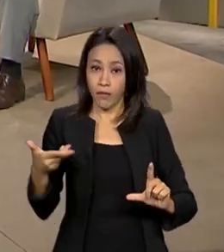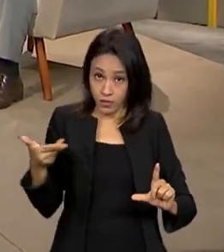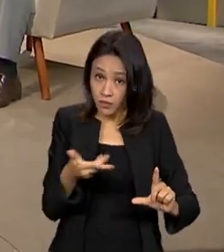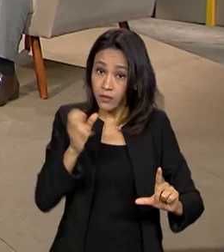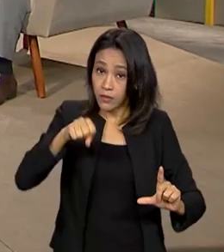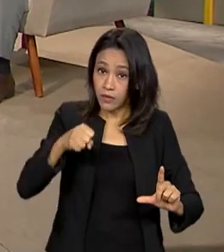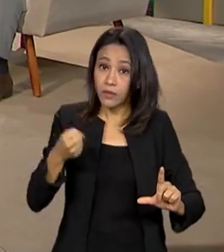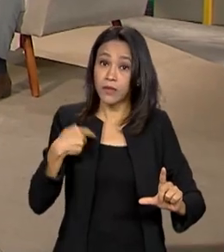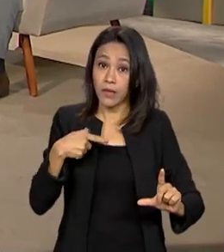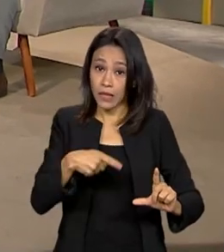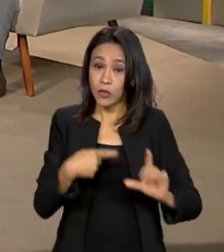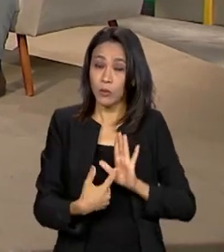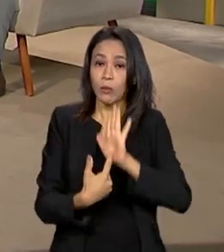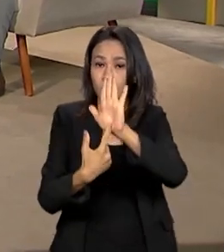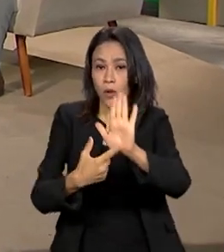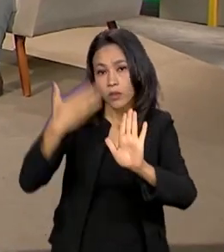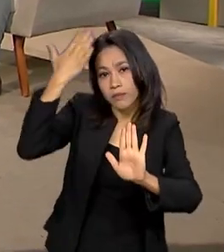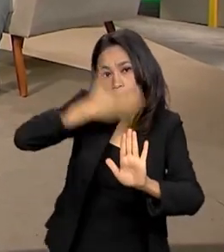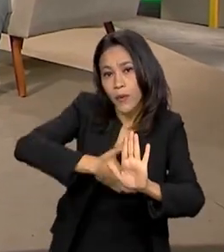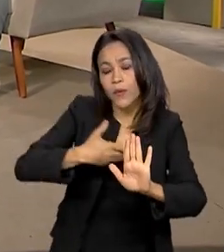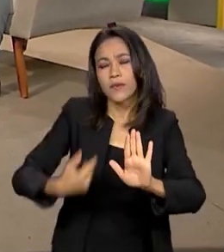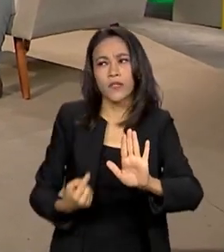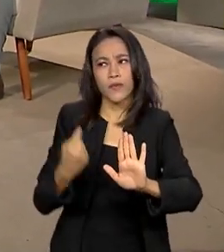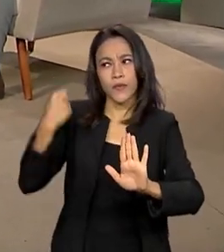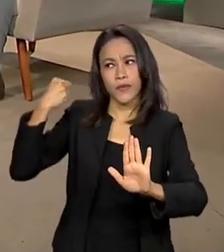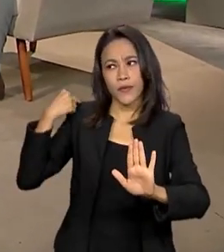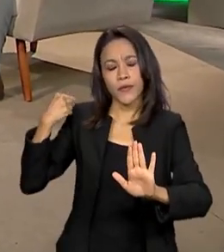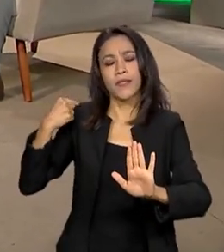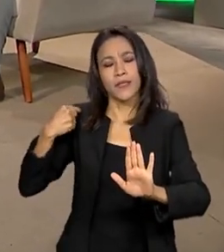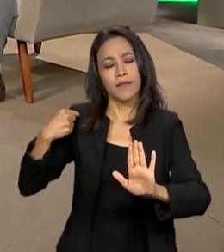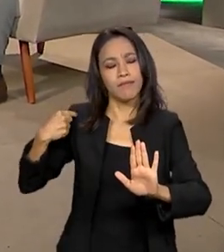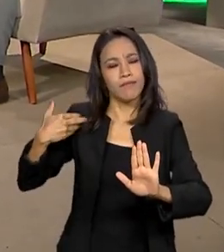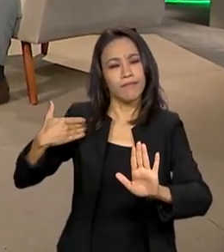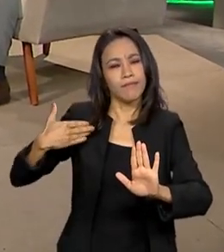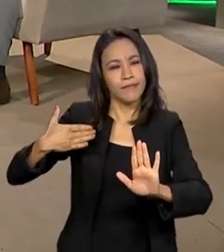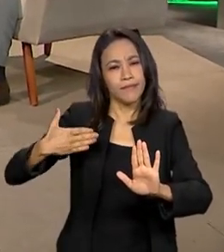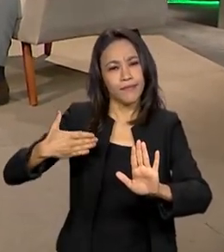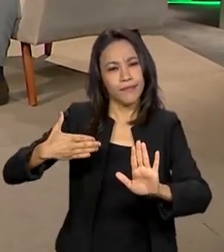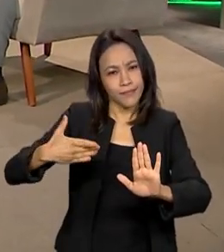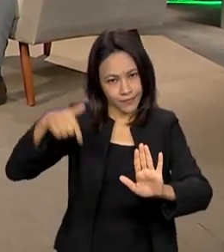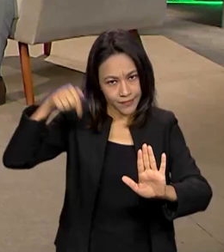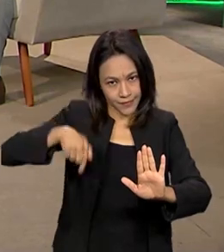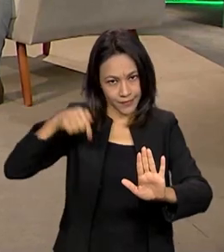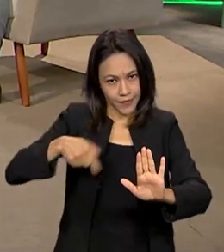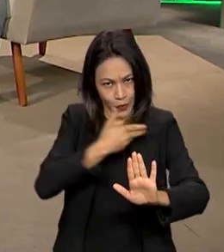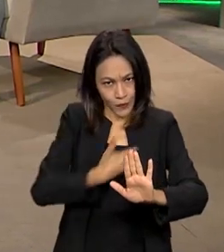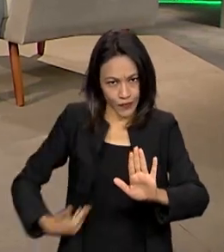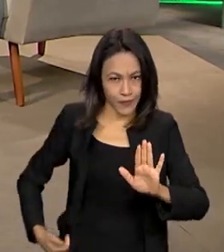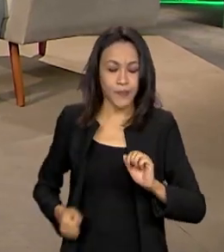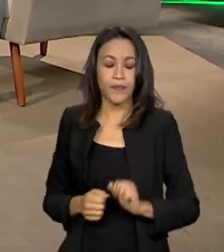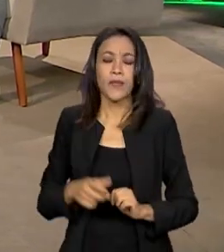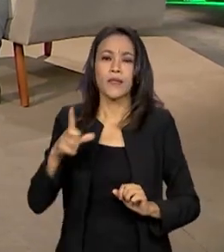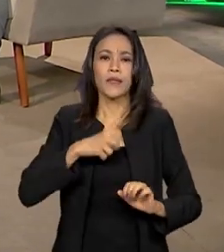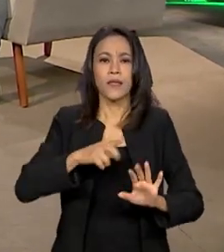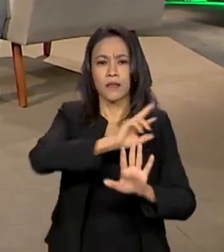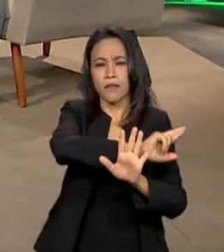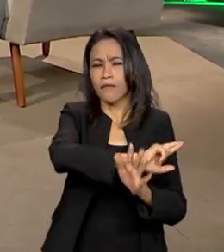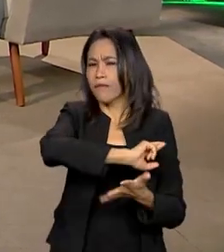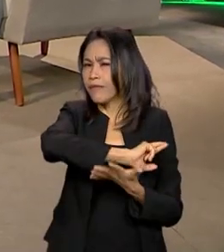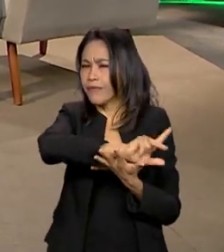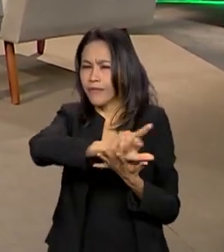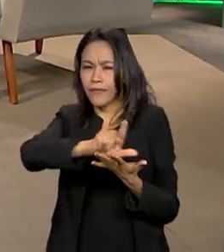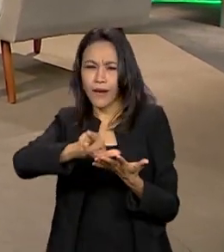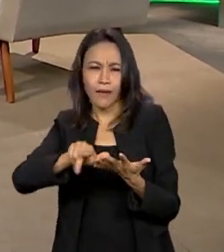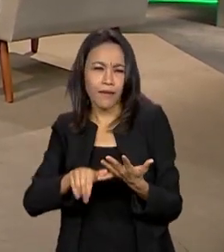governo digital que foi lançada aí ao longo dessa administração. Então, ela reúne os principais requisitos